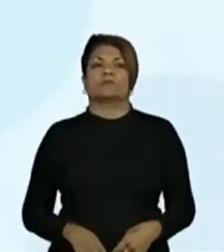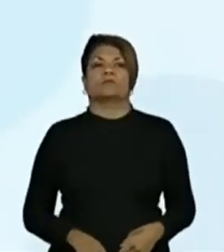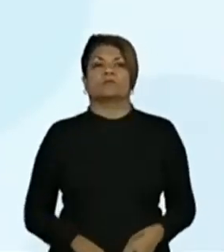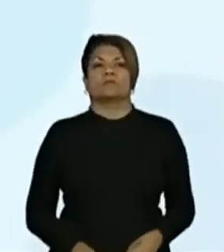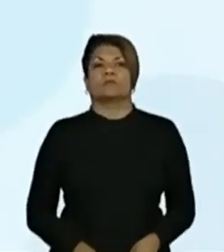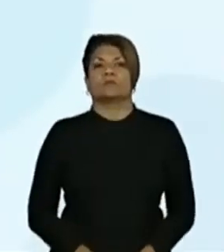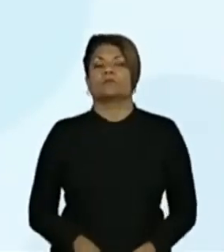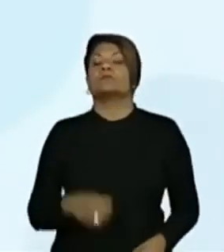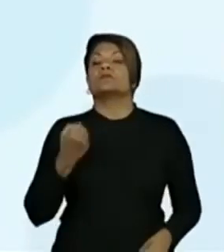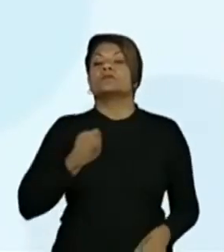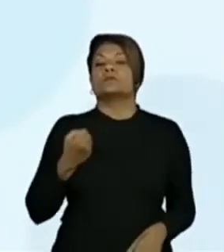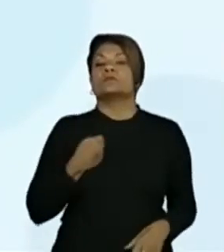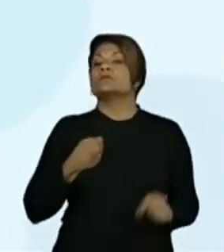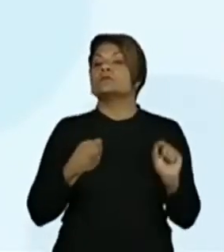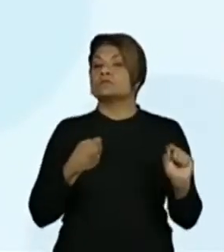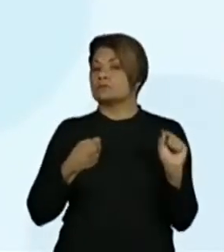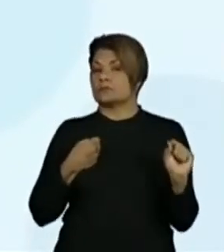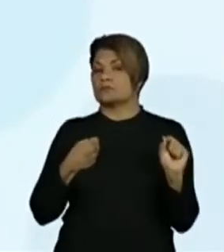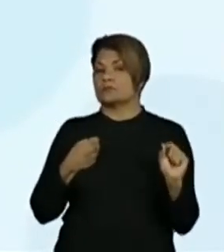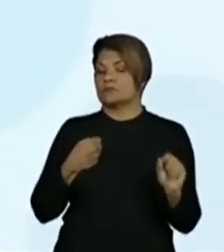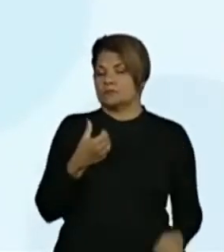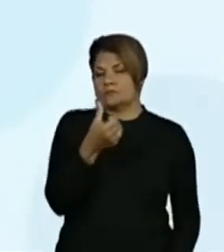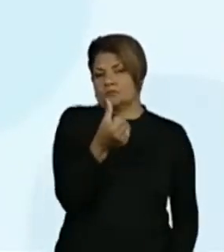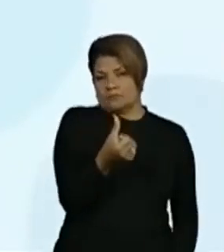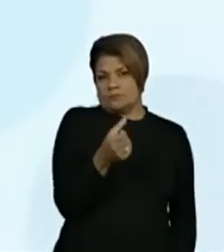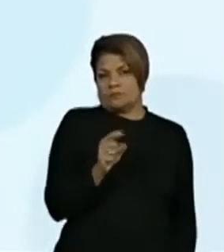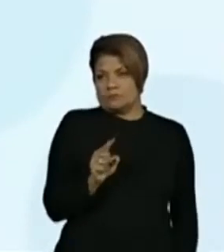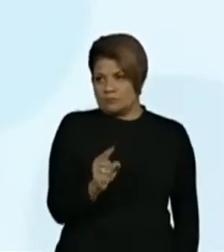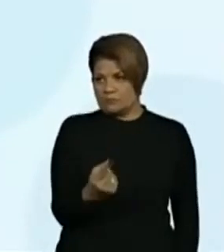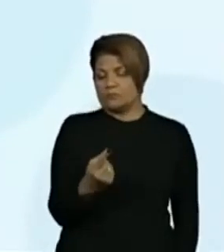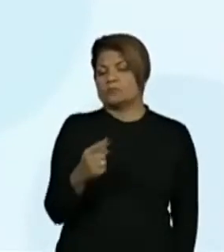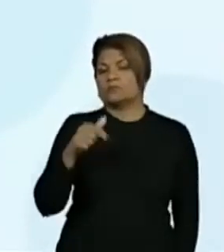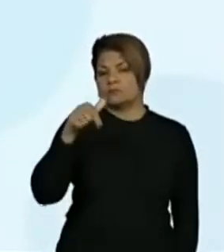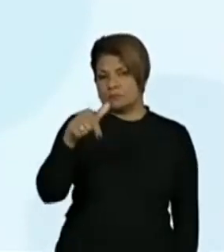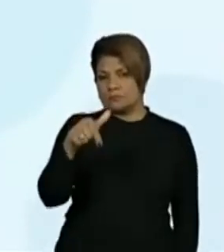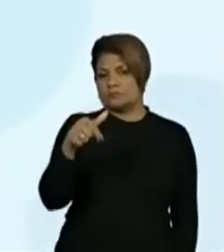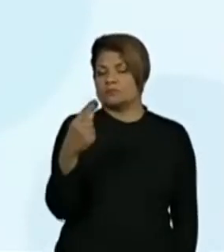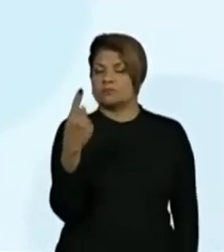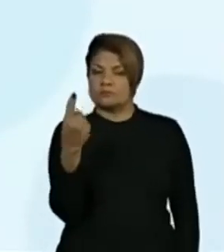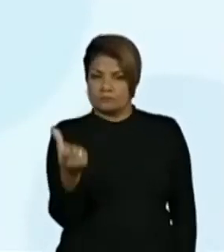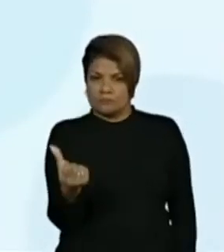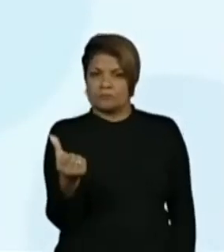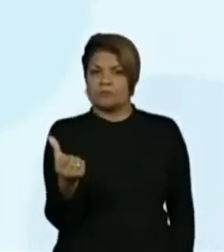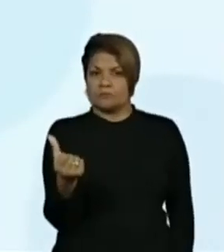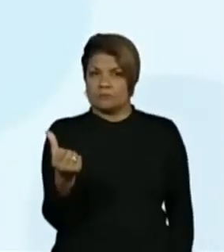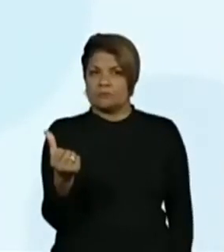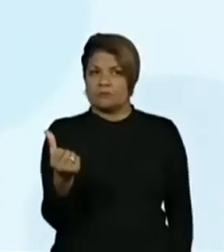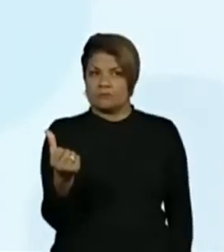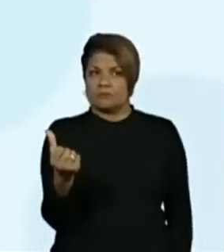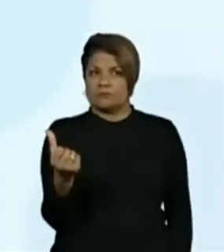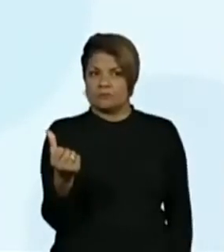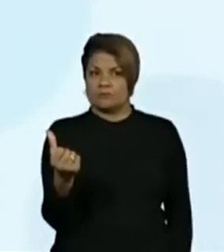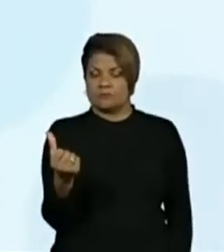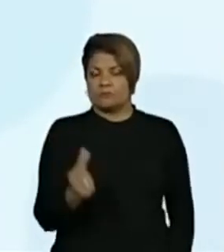número é seis mil setecentos e dezesseis. Então, vou colocar o número aqui.